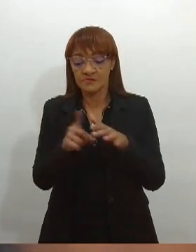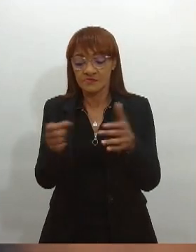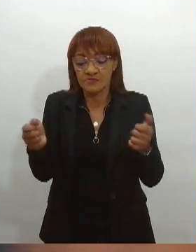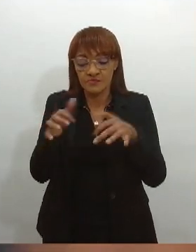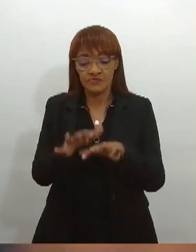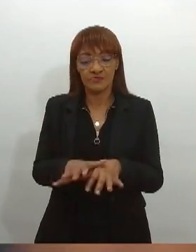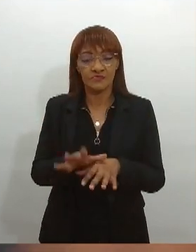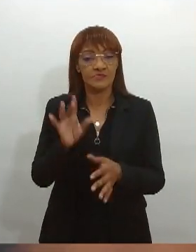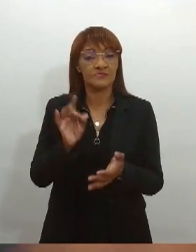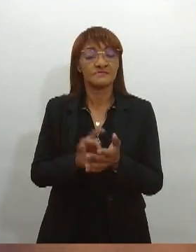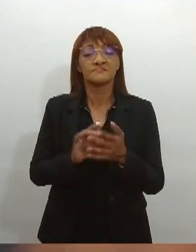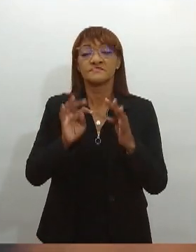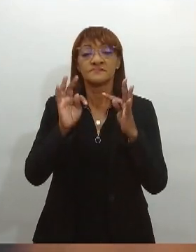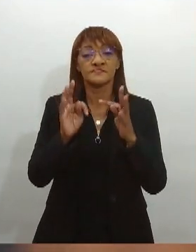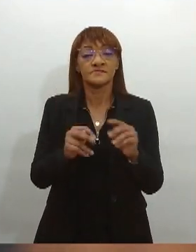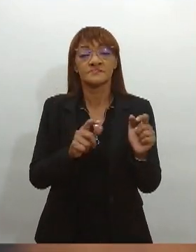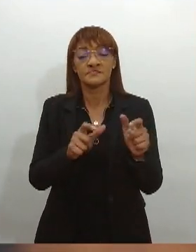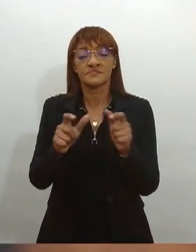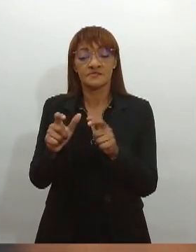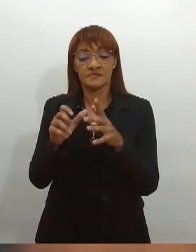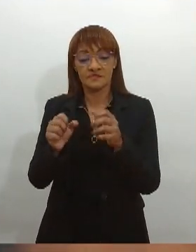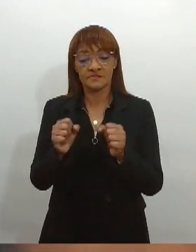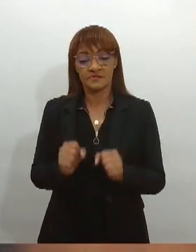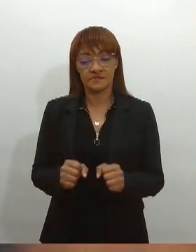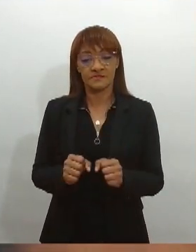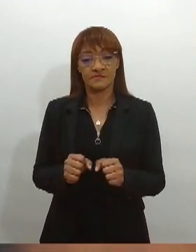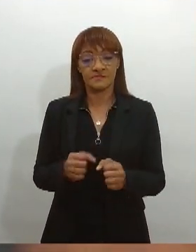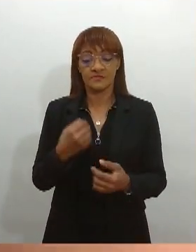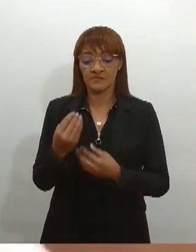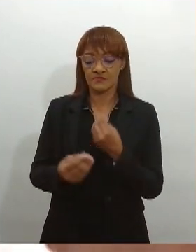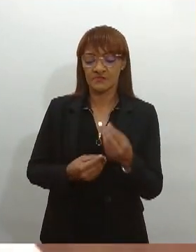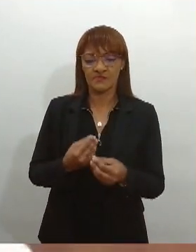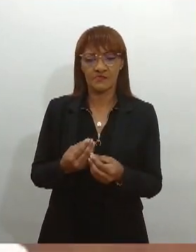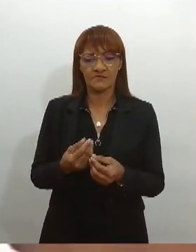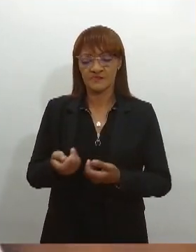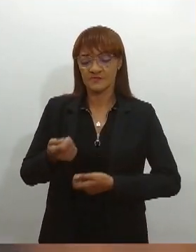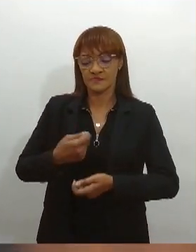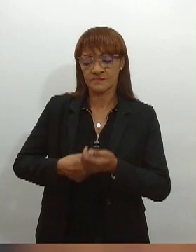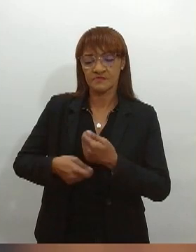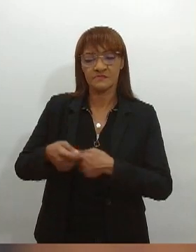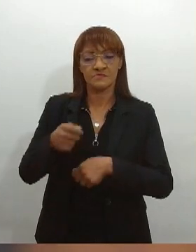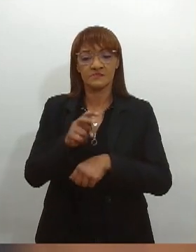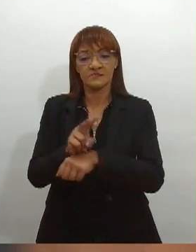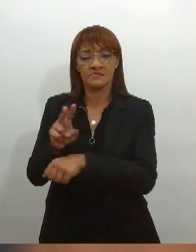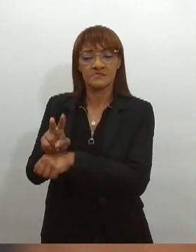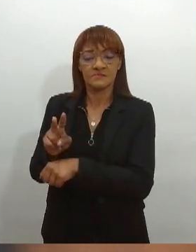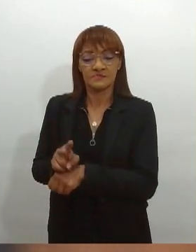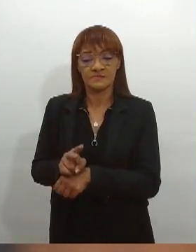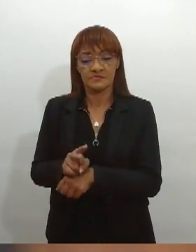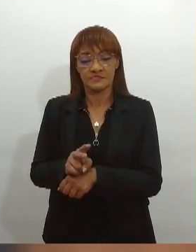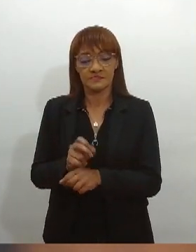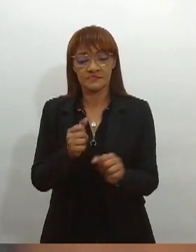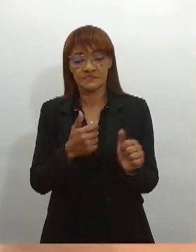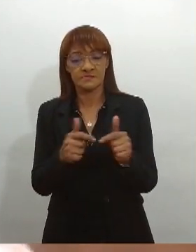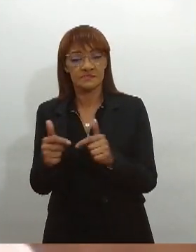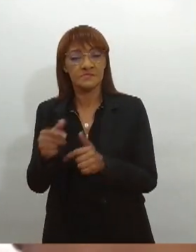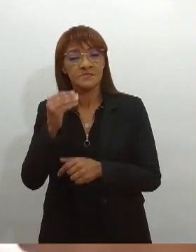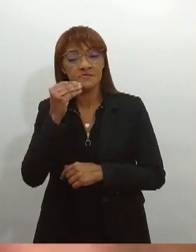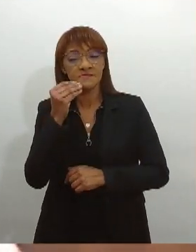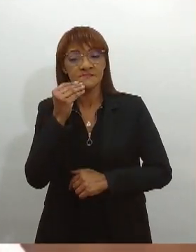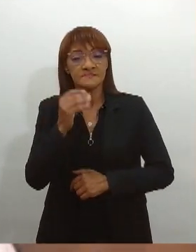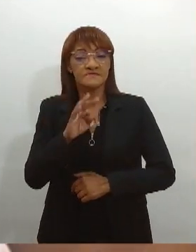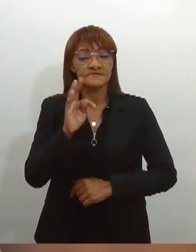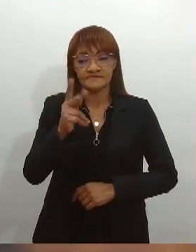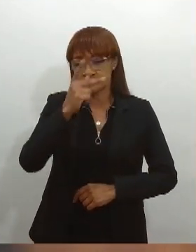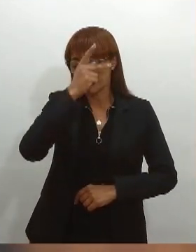da questão do mercado de trabalho, que se dá oportunidade para que os negros e negras exerçam